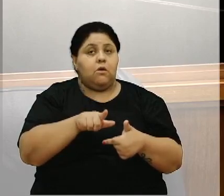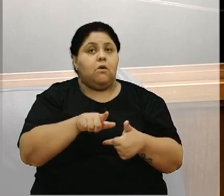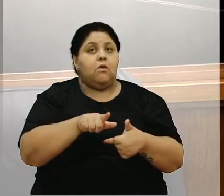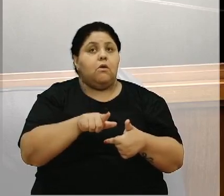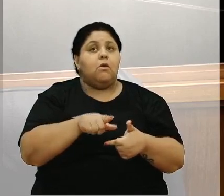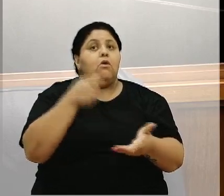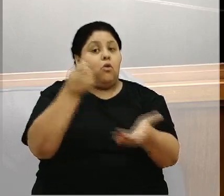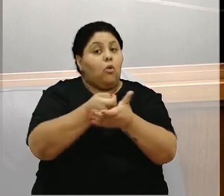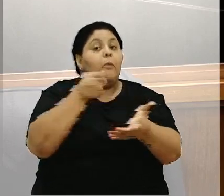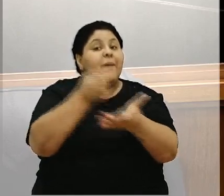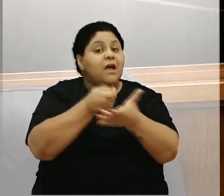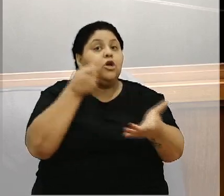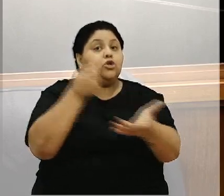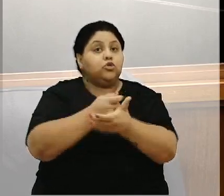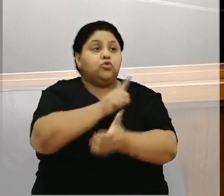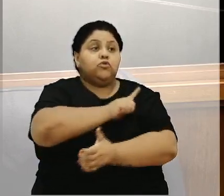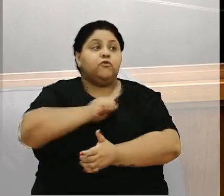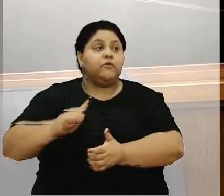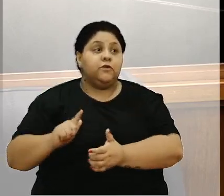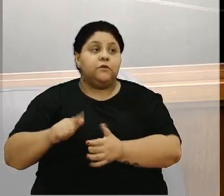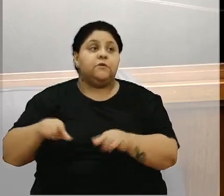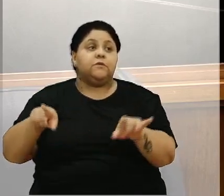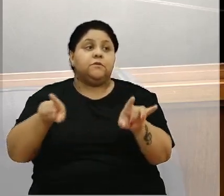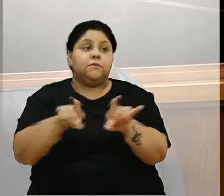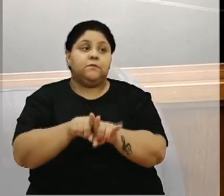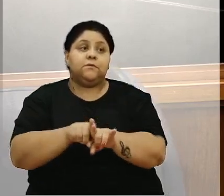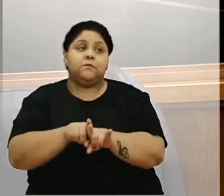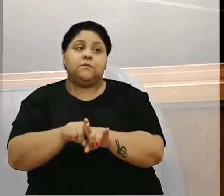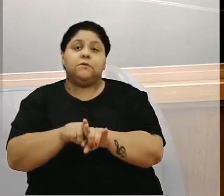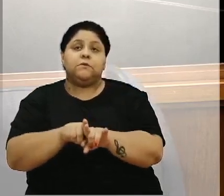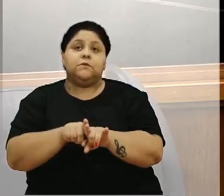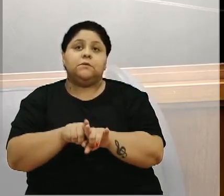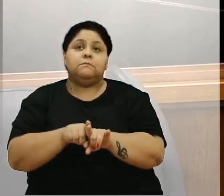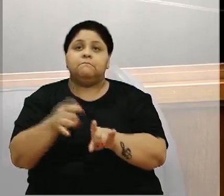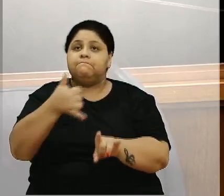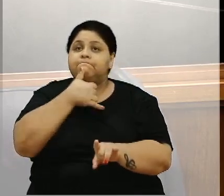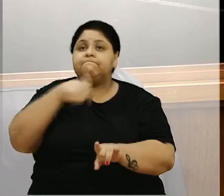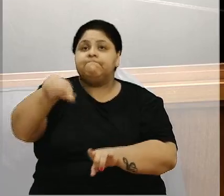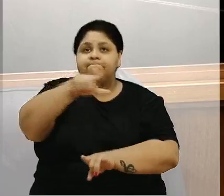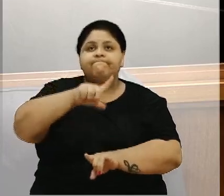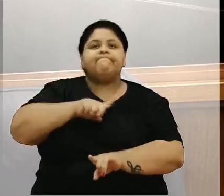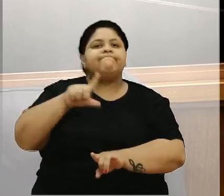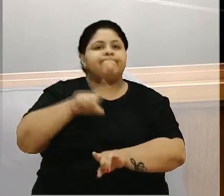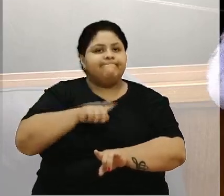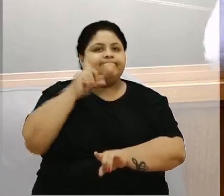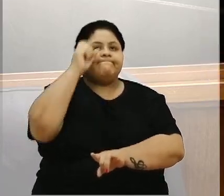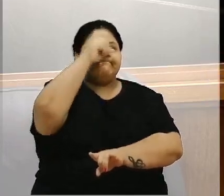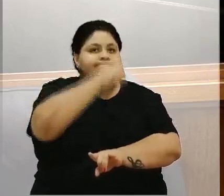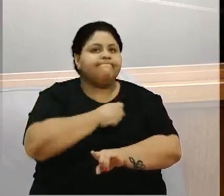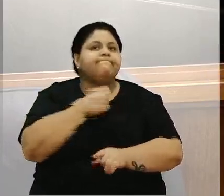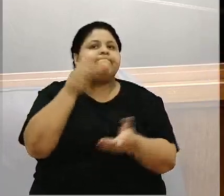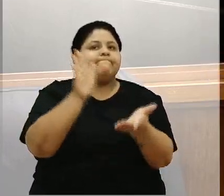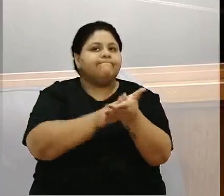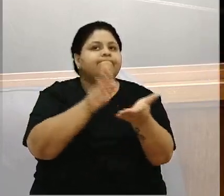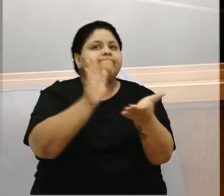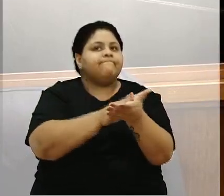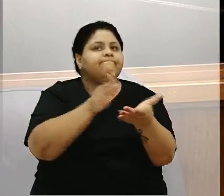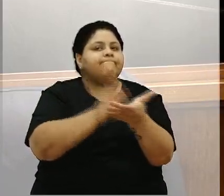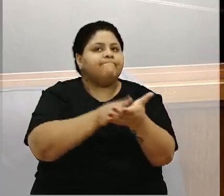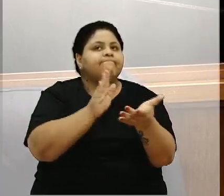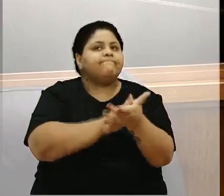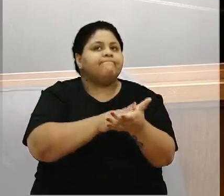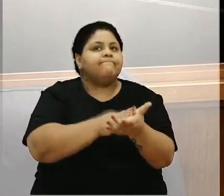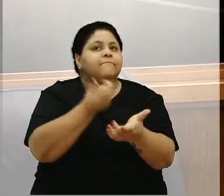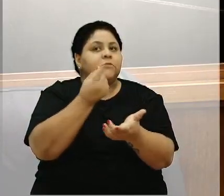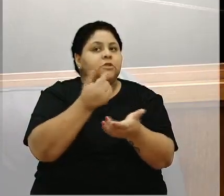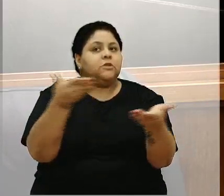cobrando do governo. Mas, enfim, infelizmente nós temos essas amarras, estamos cobrando e precisamos de recursos pesadamente.